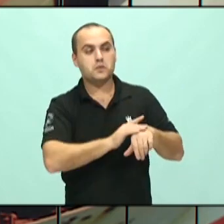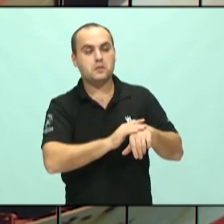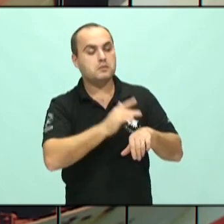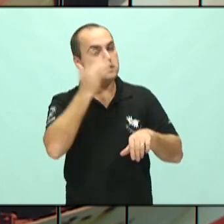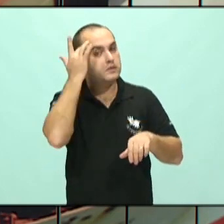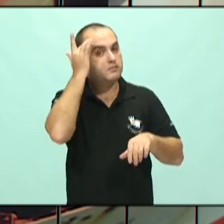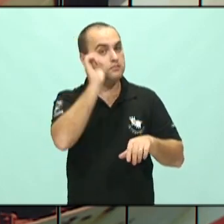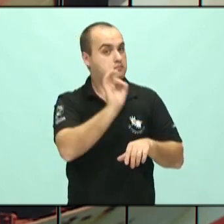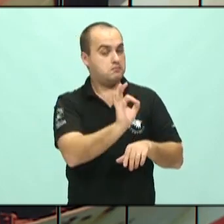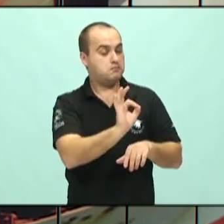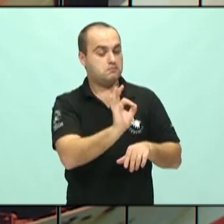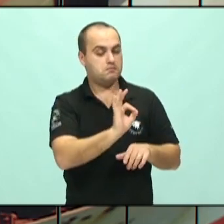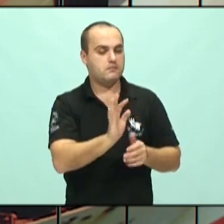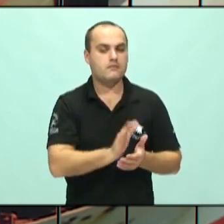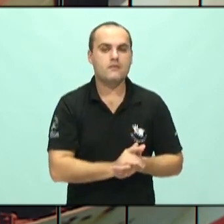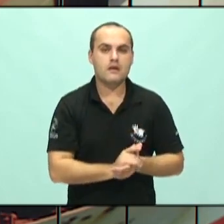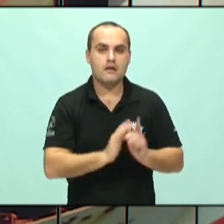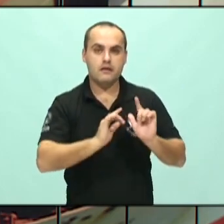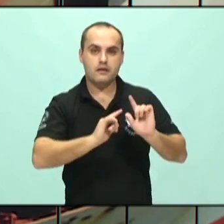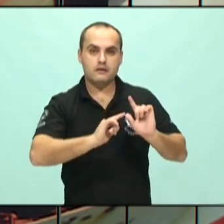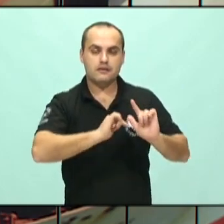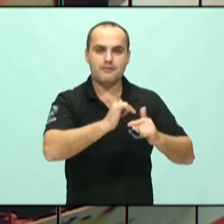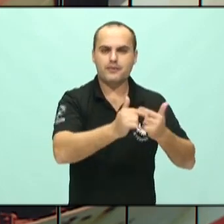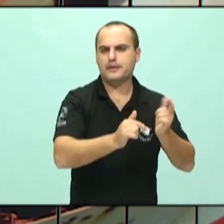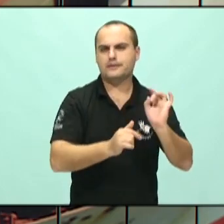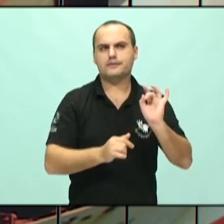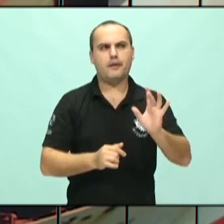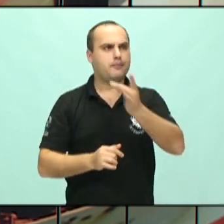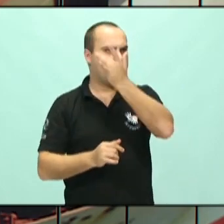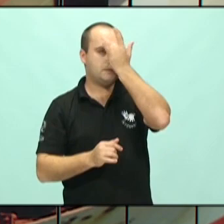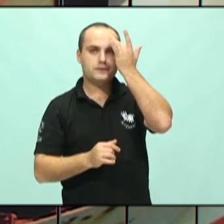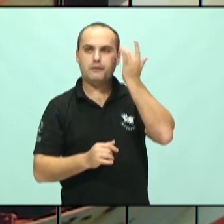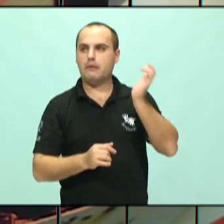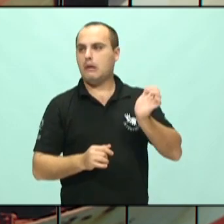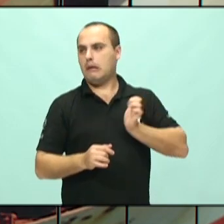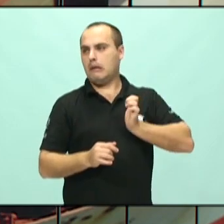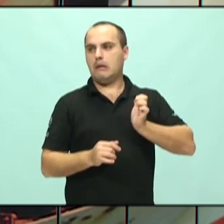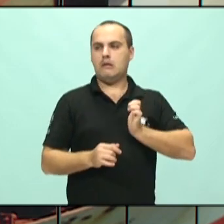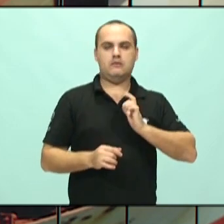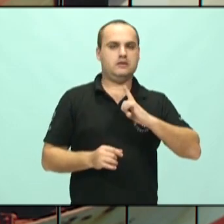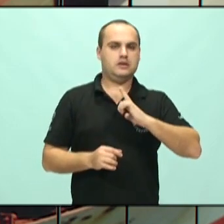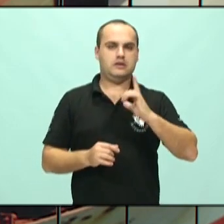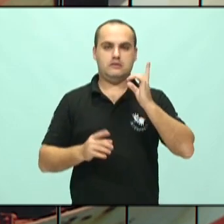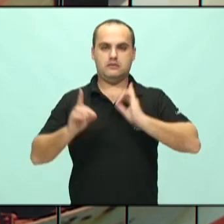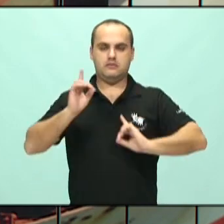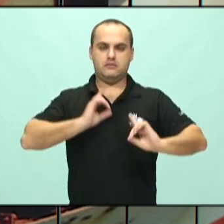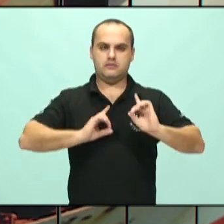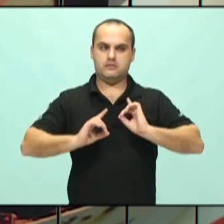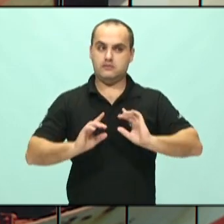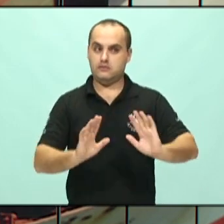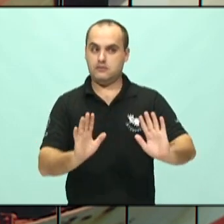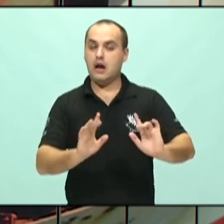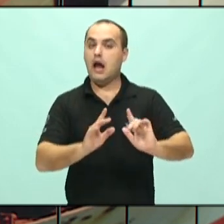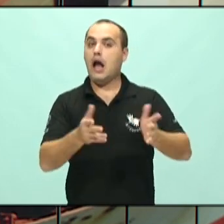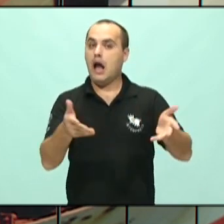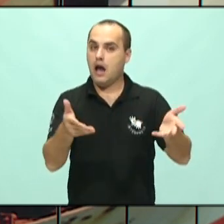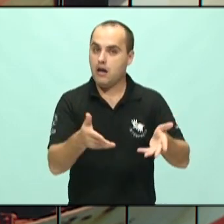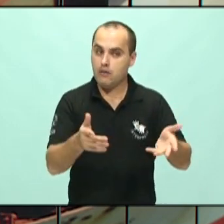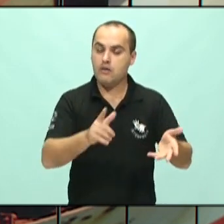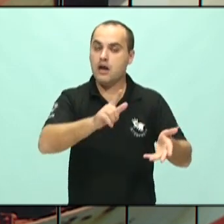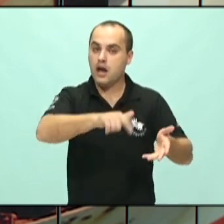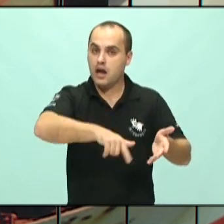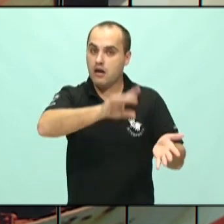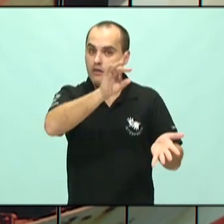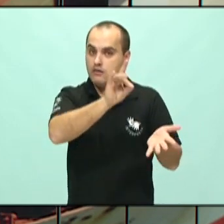posteriormente foi uma doença de ricos, né? E agora é uma doença e é um problema de saúde pública, né?